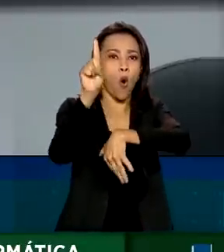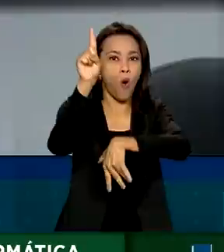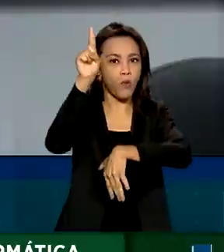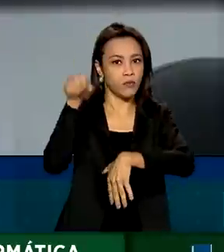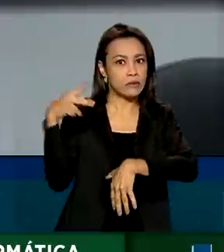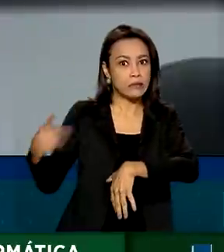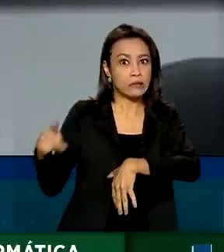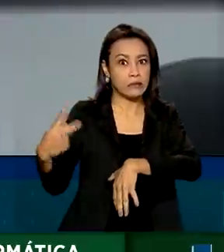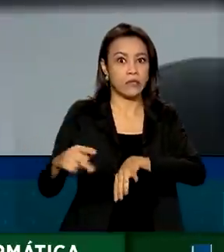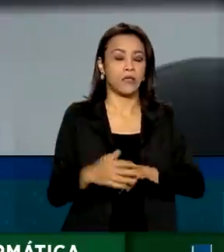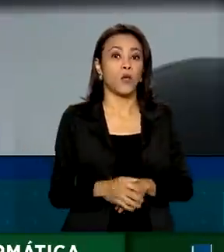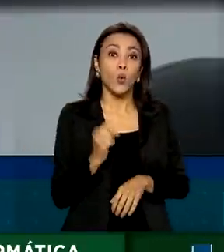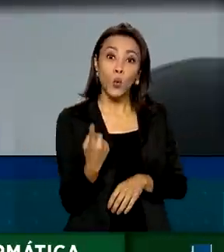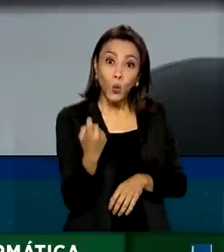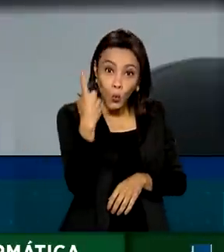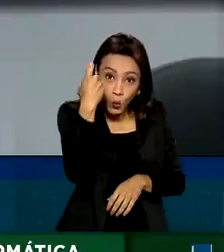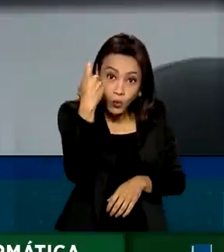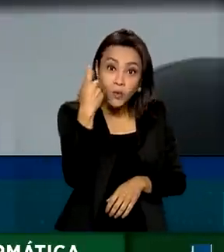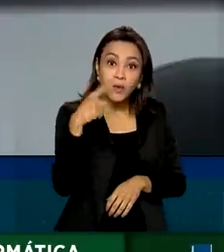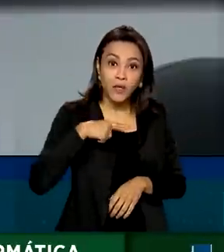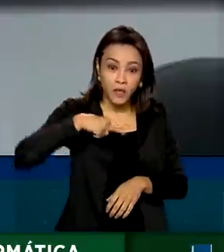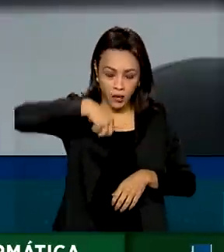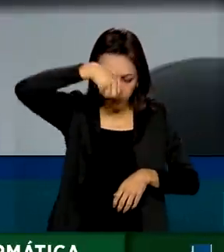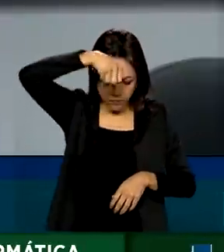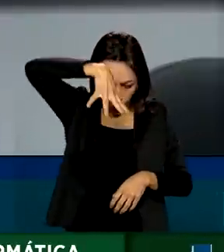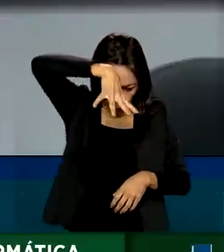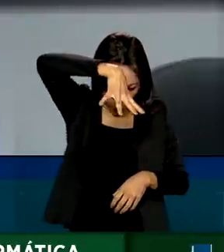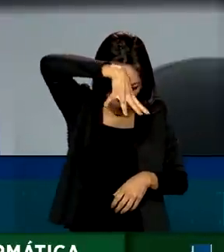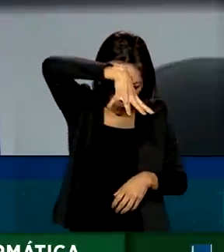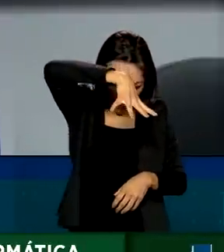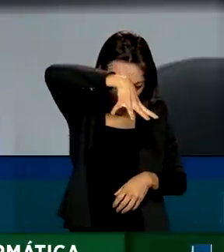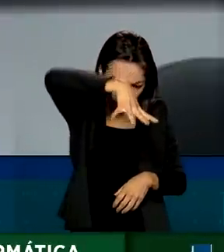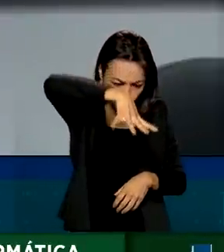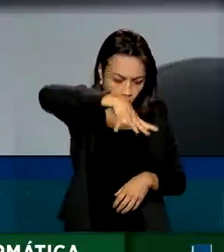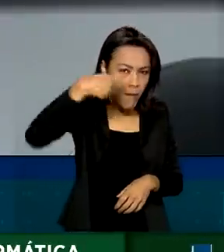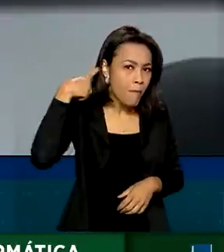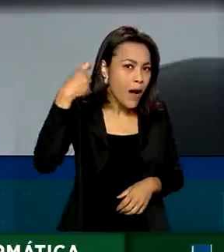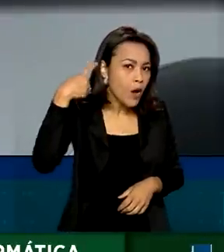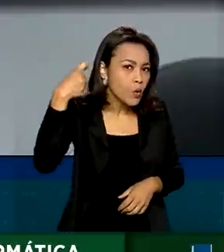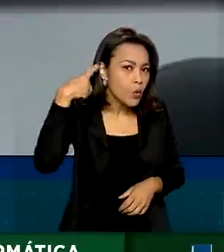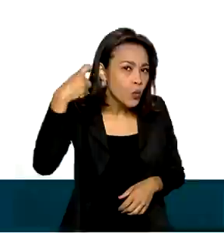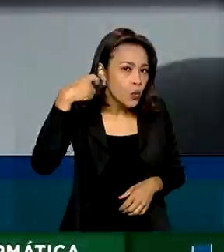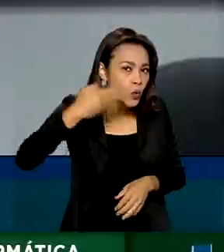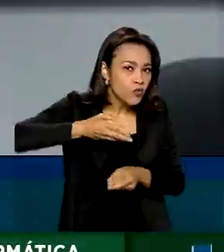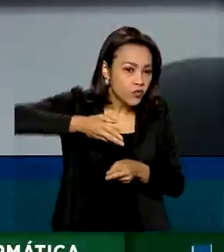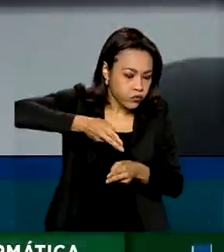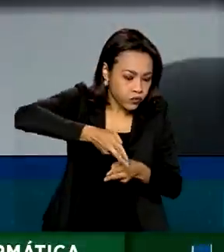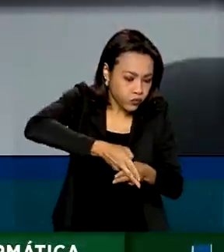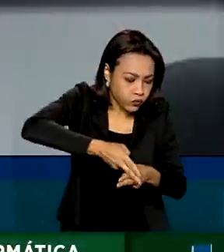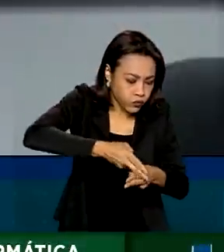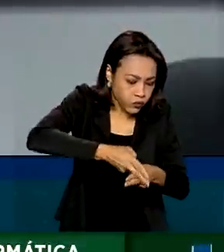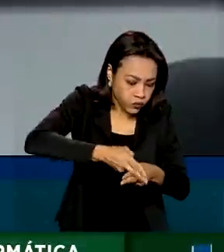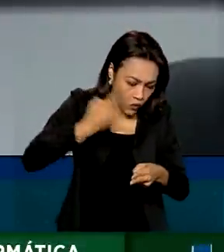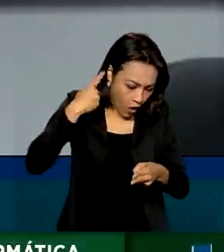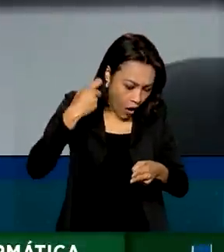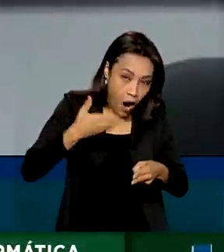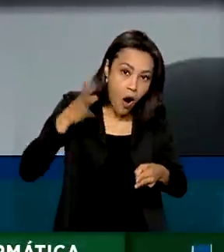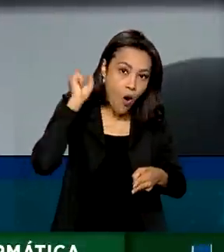O único satélite que tem laser e que detecta o barulho da serra elétrica é Starlink, é alta qualidade.